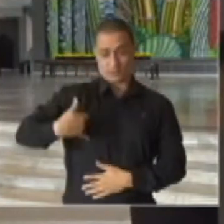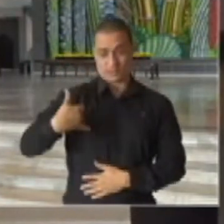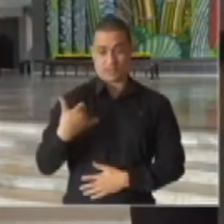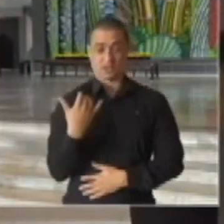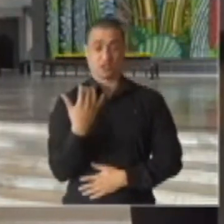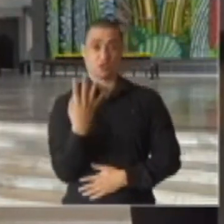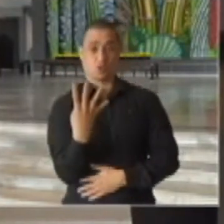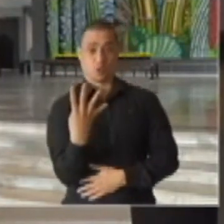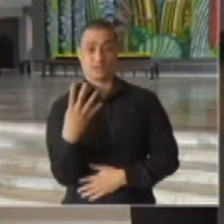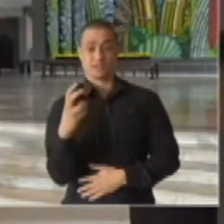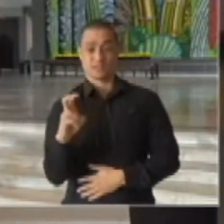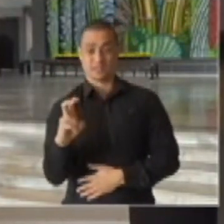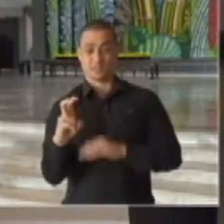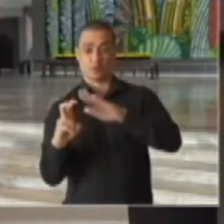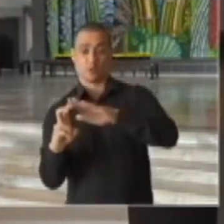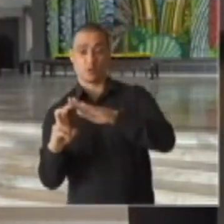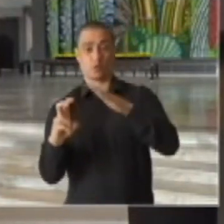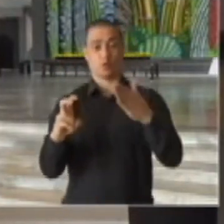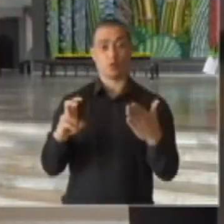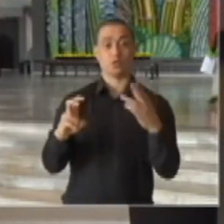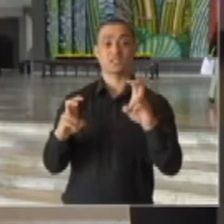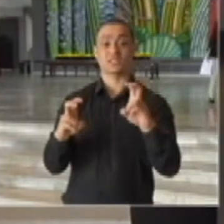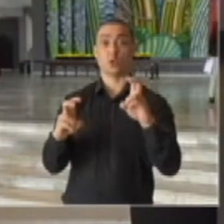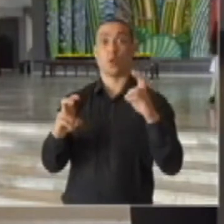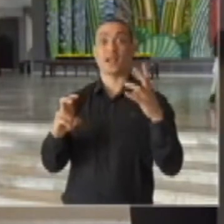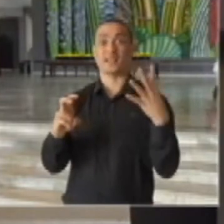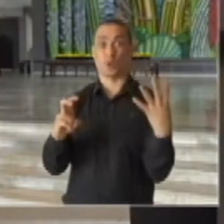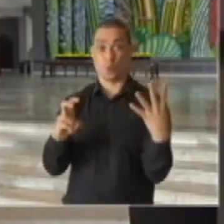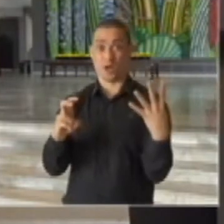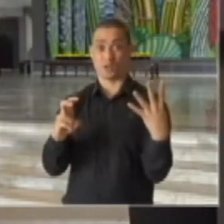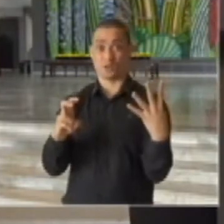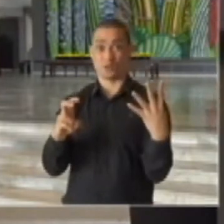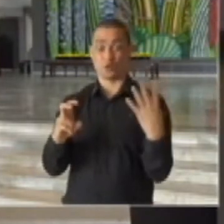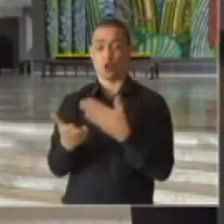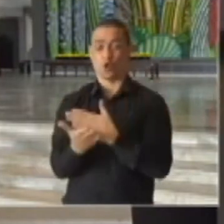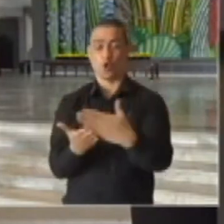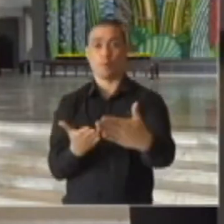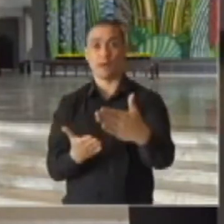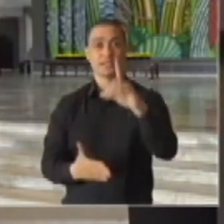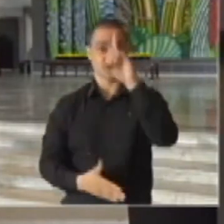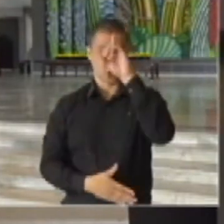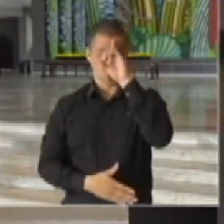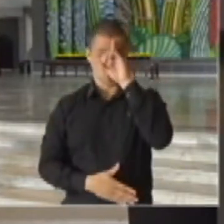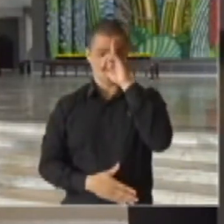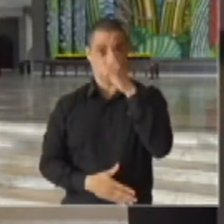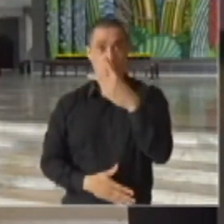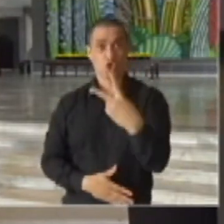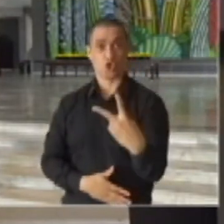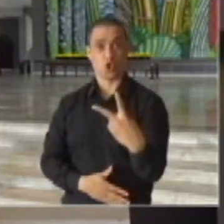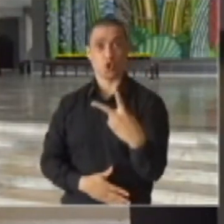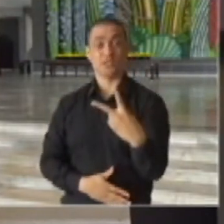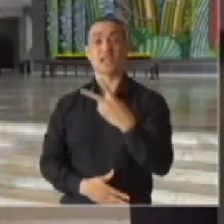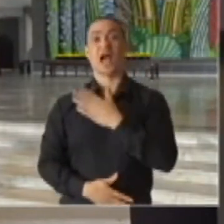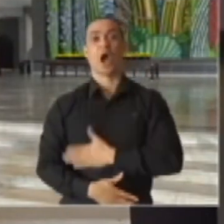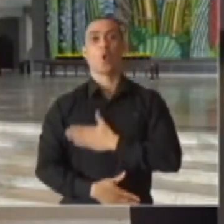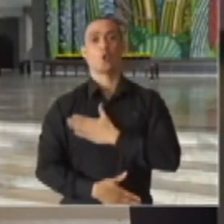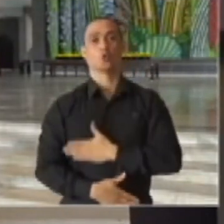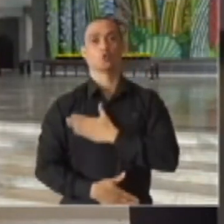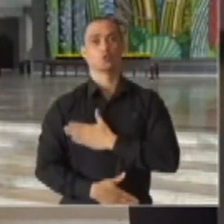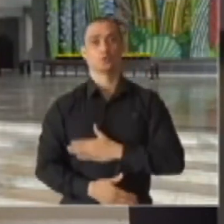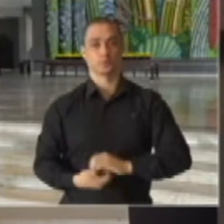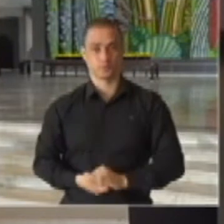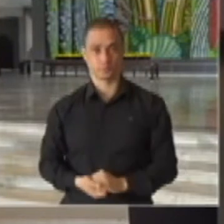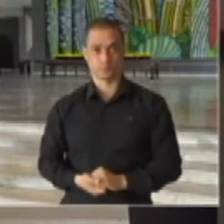nos estabelecimentos liberados continua limitada a 40% e permanecem liberadas as celebrações individuais e